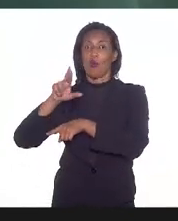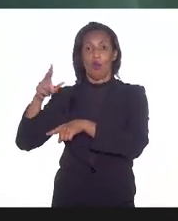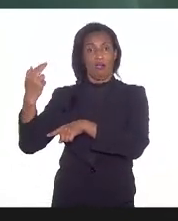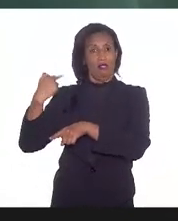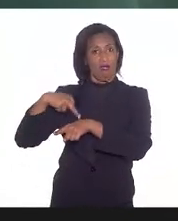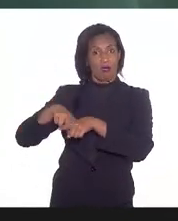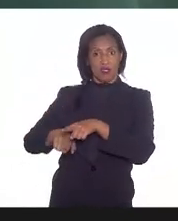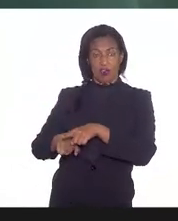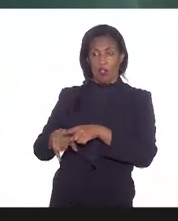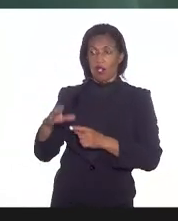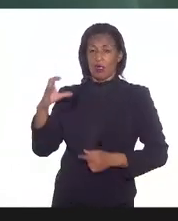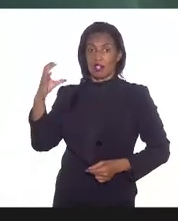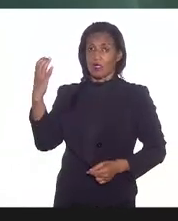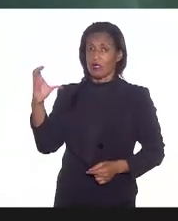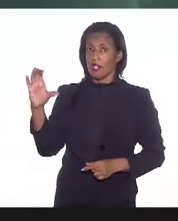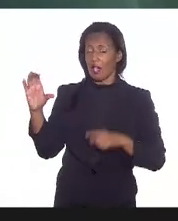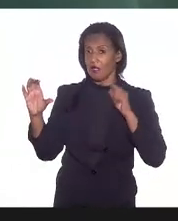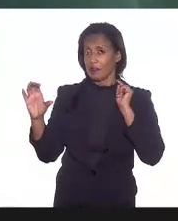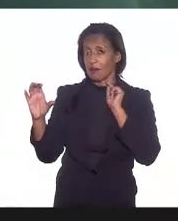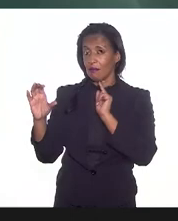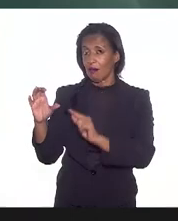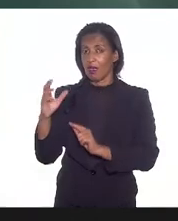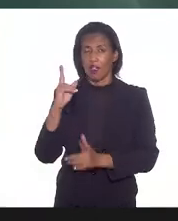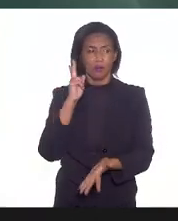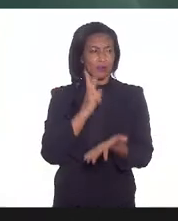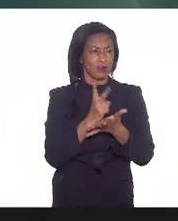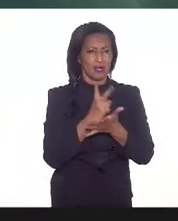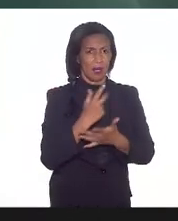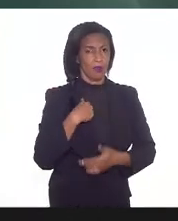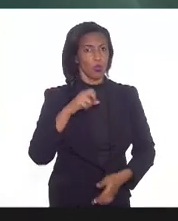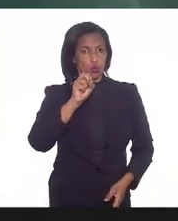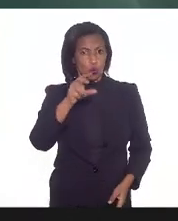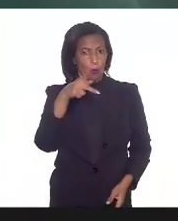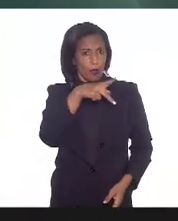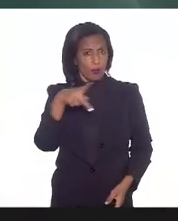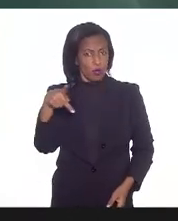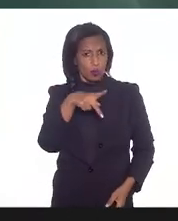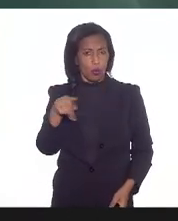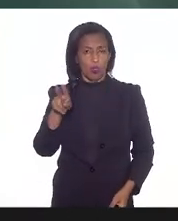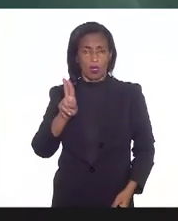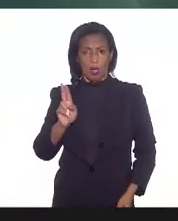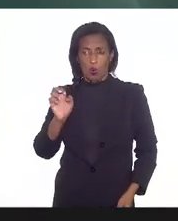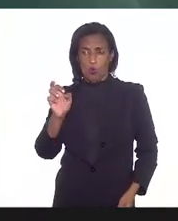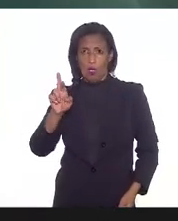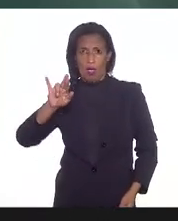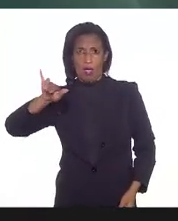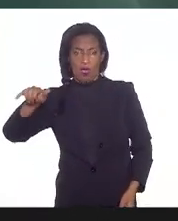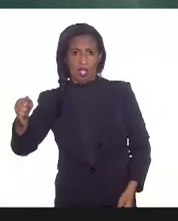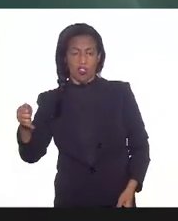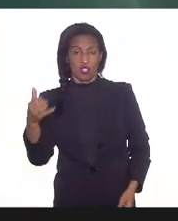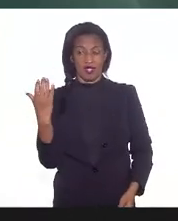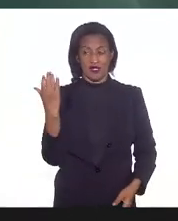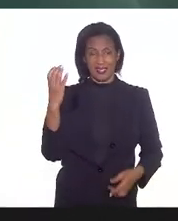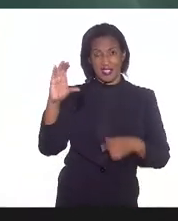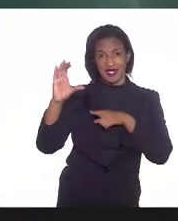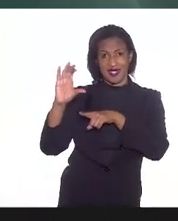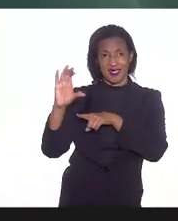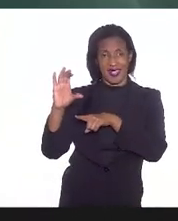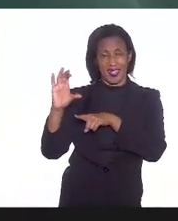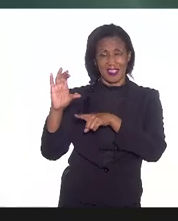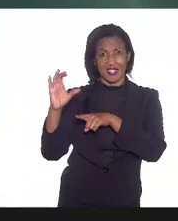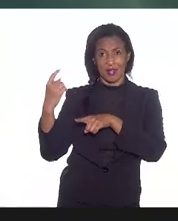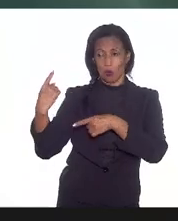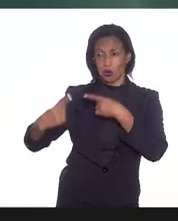ciência eu digo sempre para os meus alunos eu professor da UERJ ciência é uma